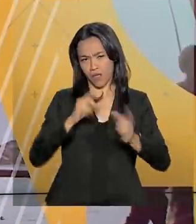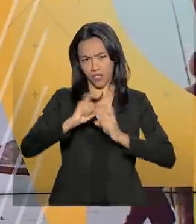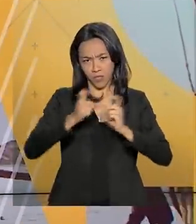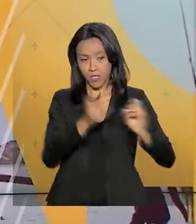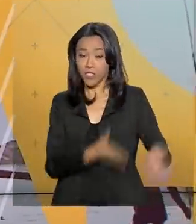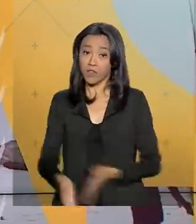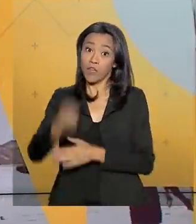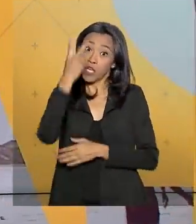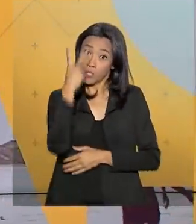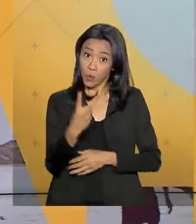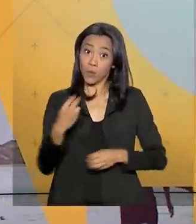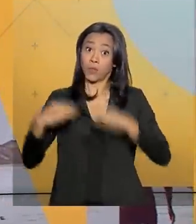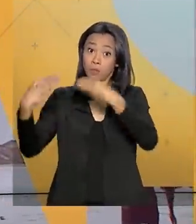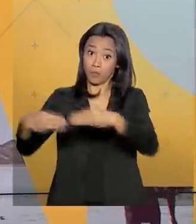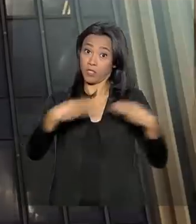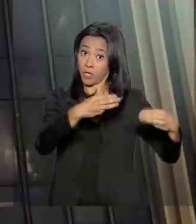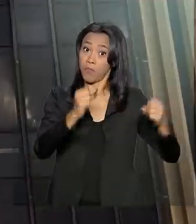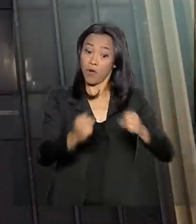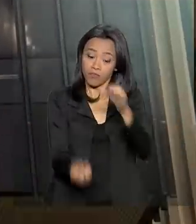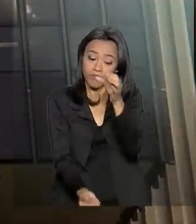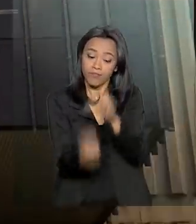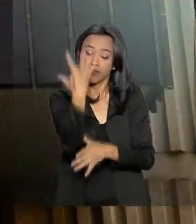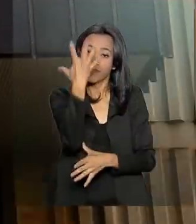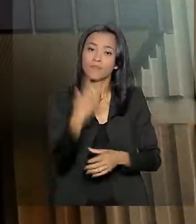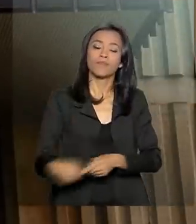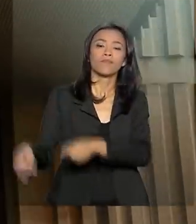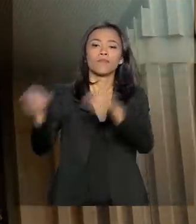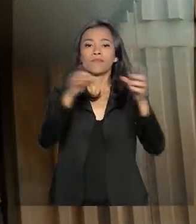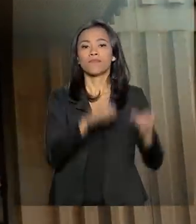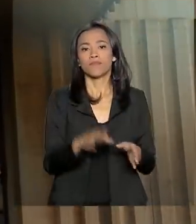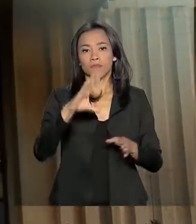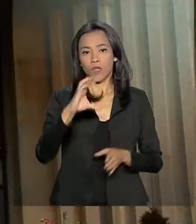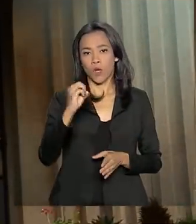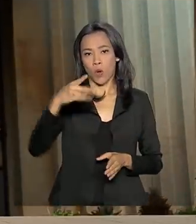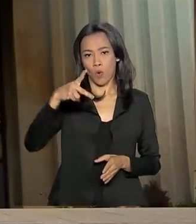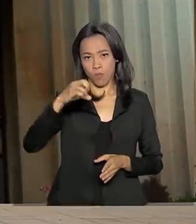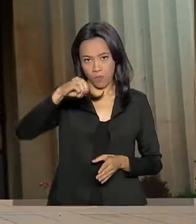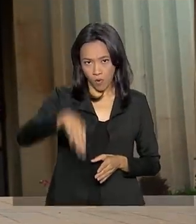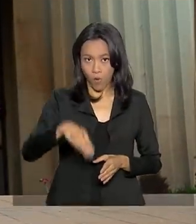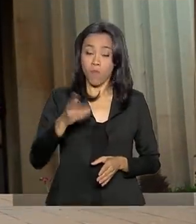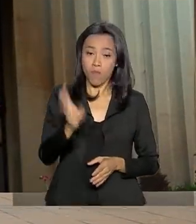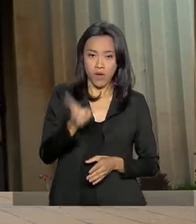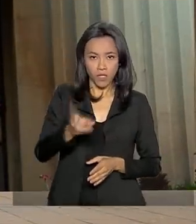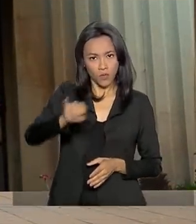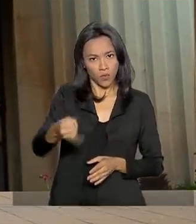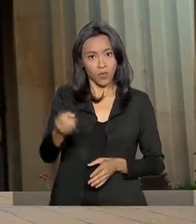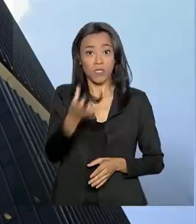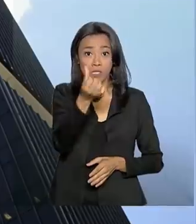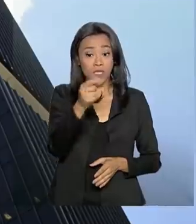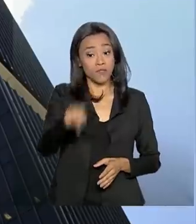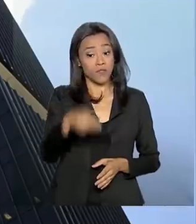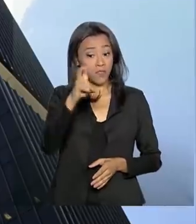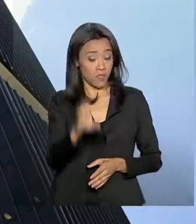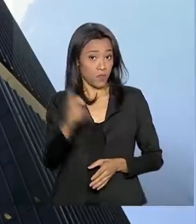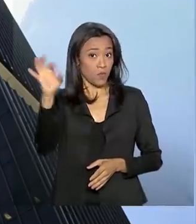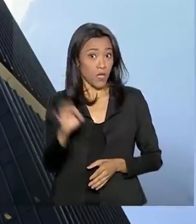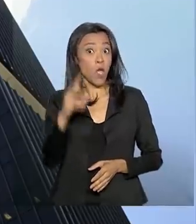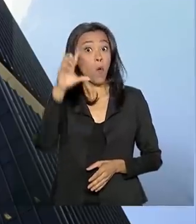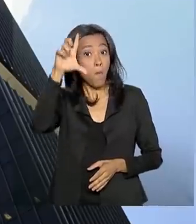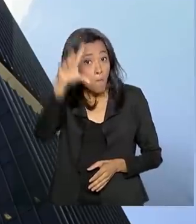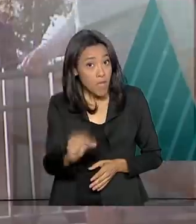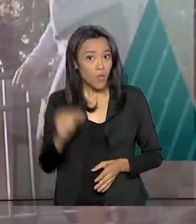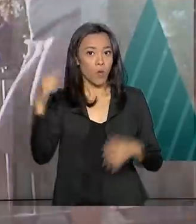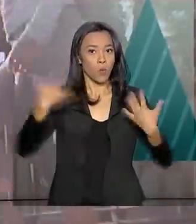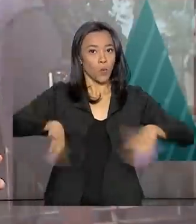ministérios podem ser recriados. Copom mantém taxa básica de juros da economia em 6,5% ao ano. É o menor nível da série